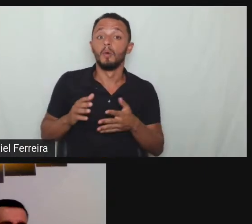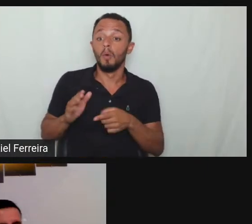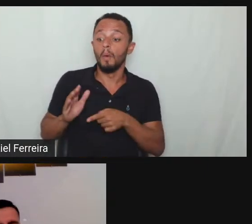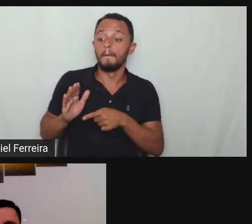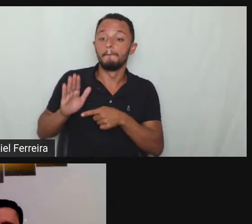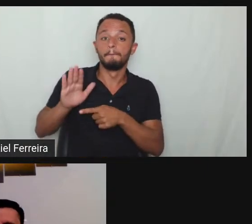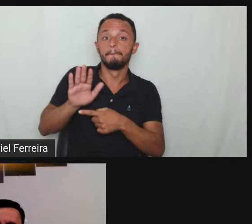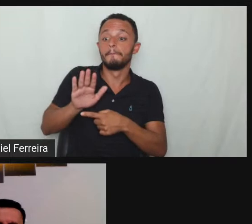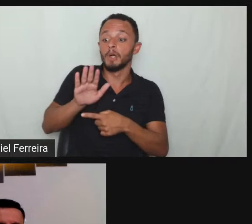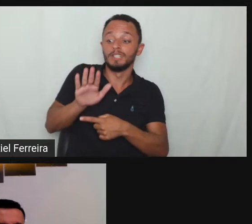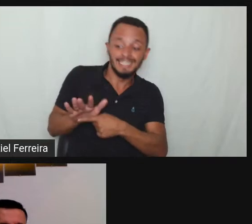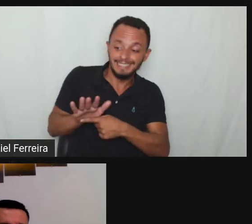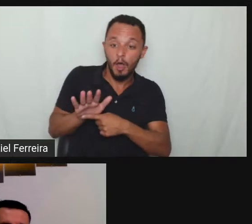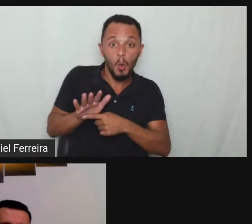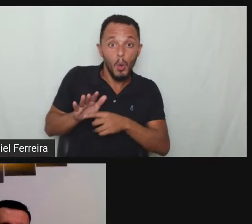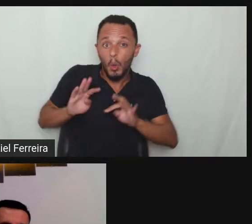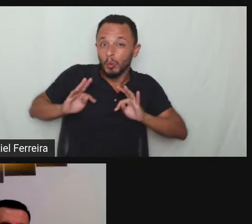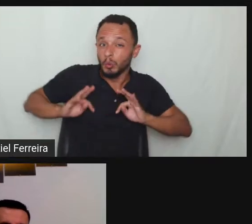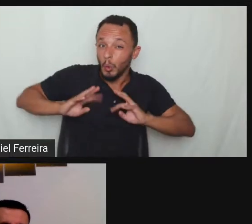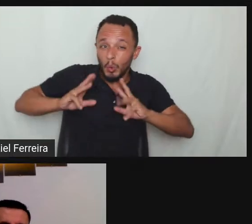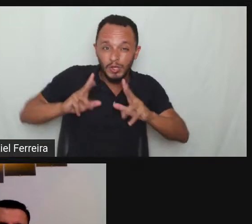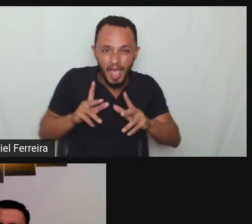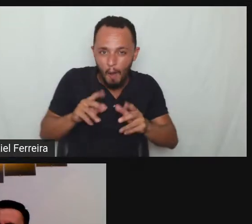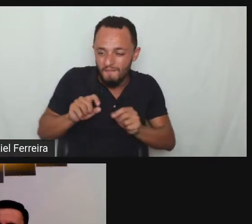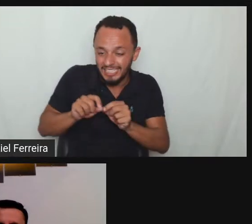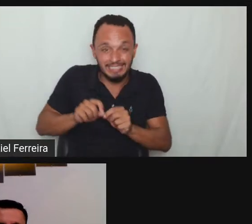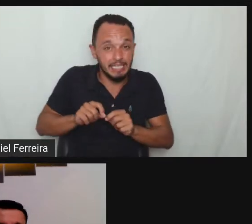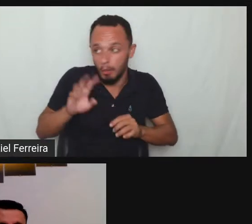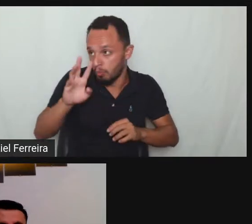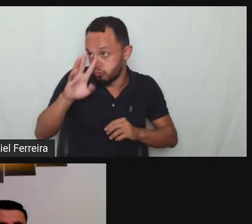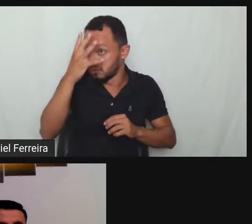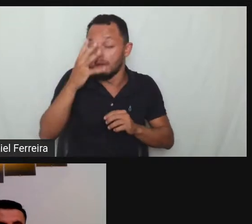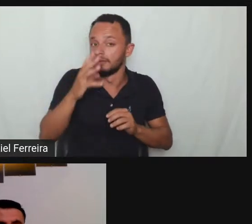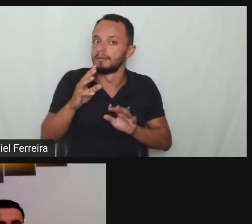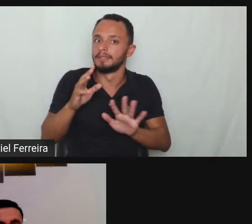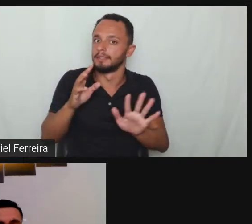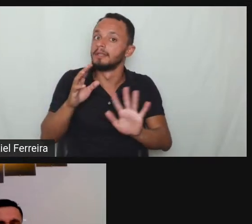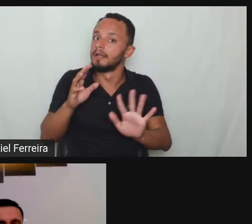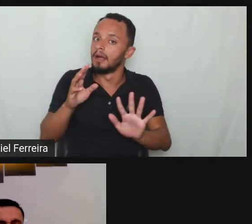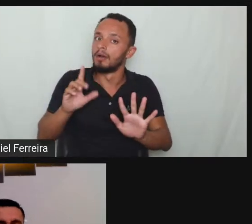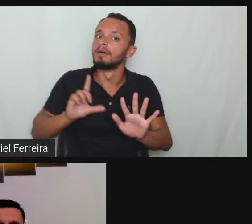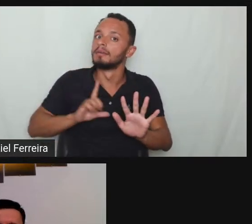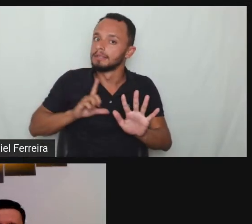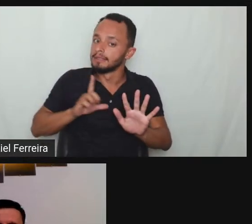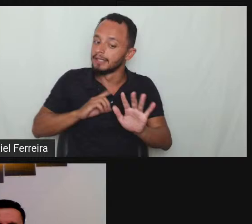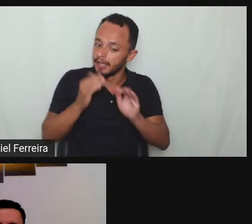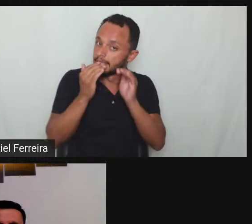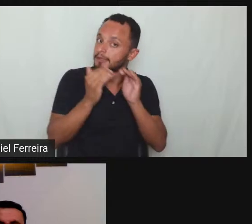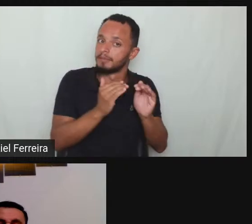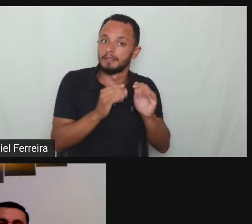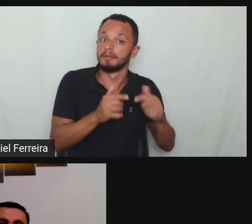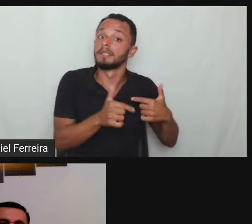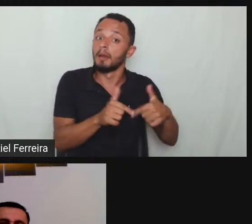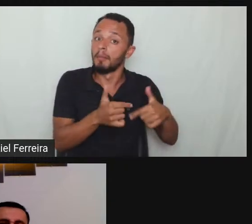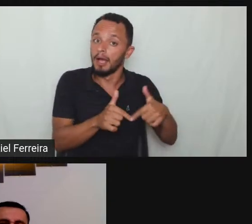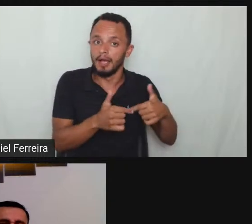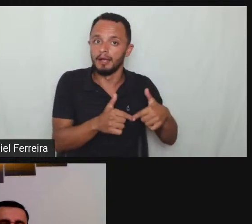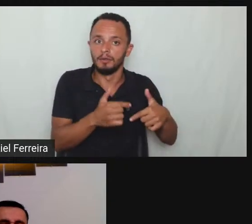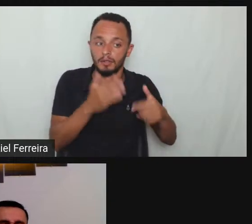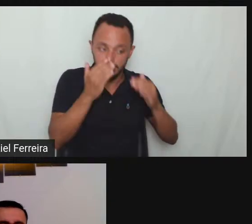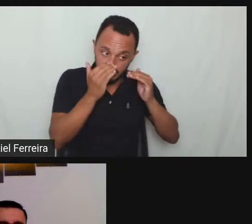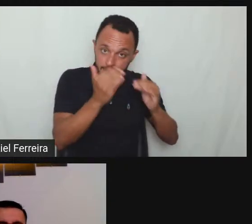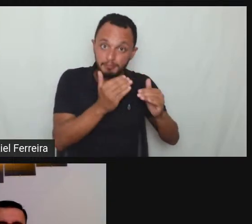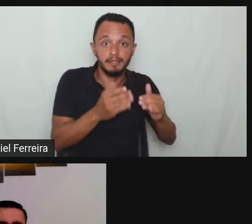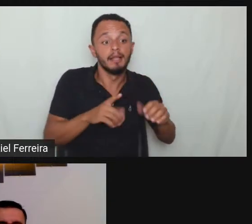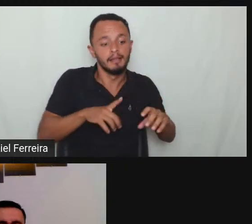justa causa justa causa também tem uma falta grave pode ser demitido normalmente agora o que que é interessante saber para a